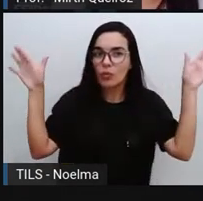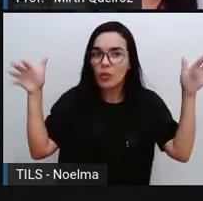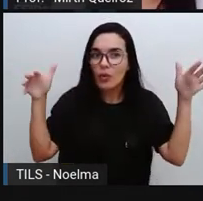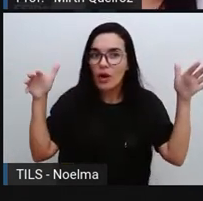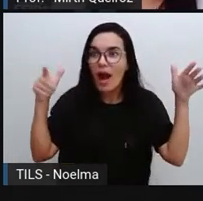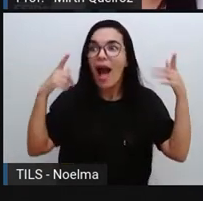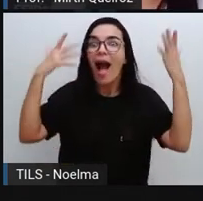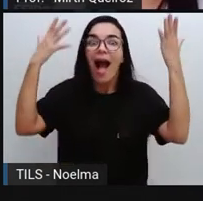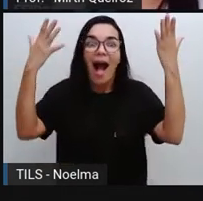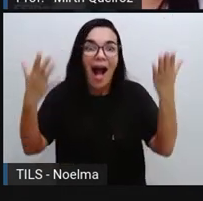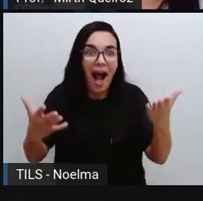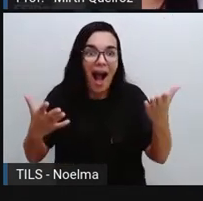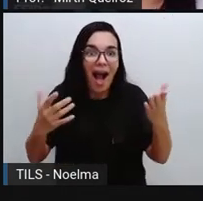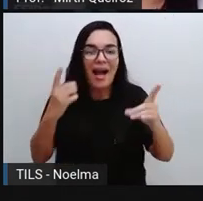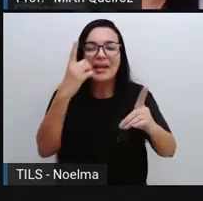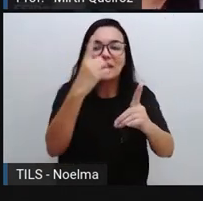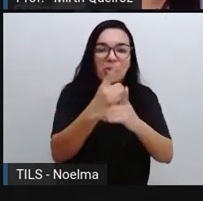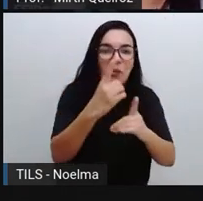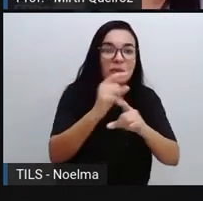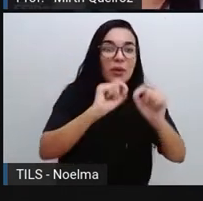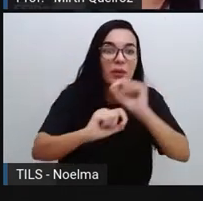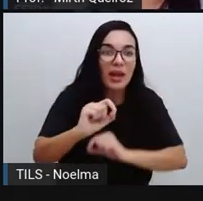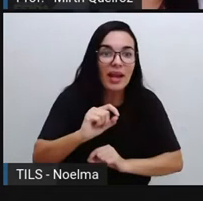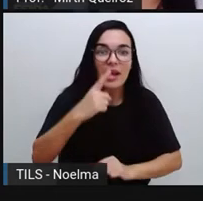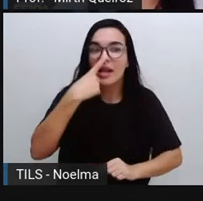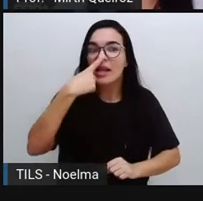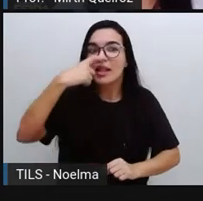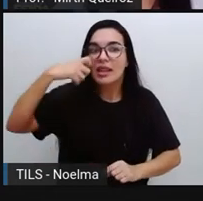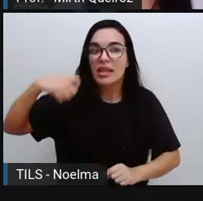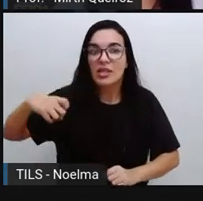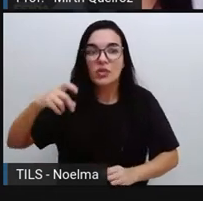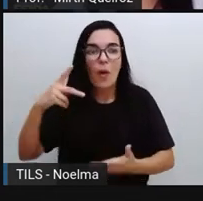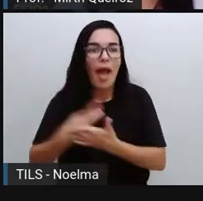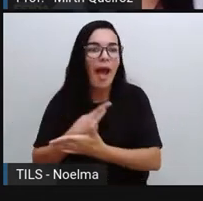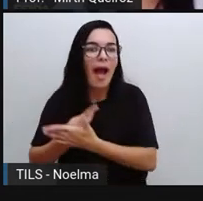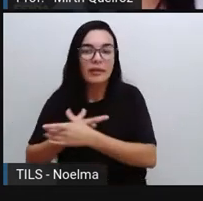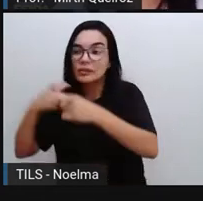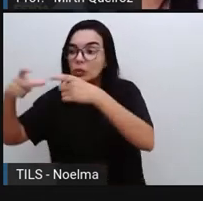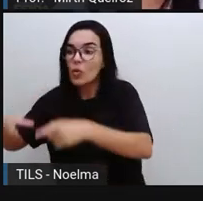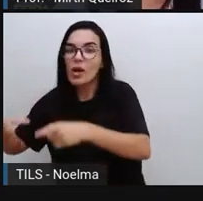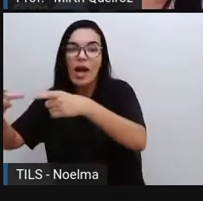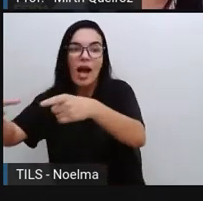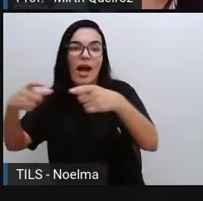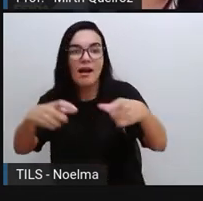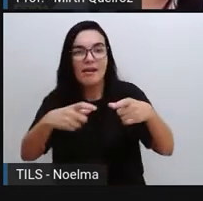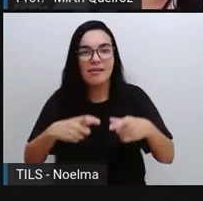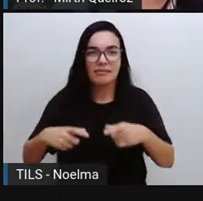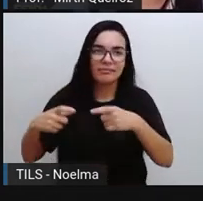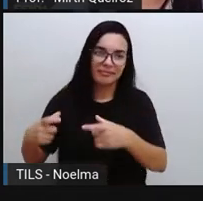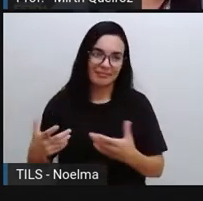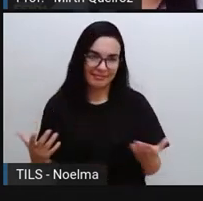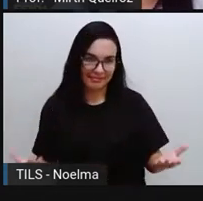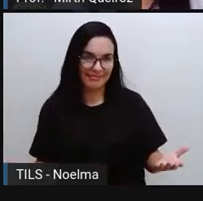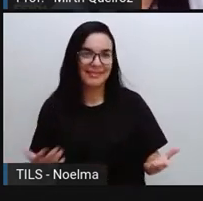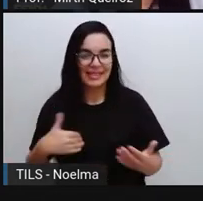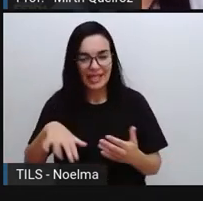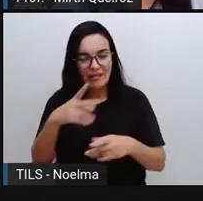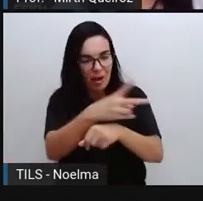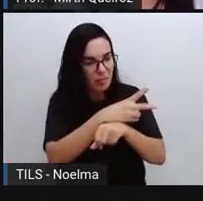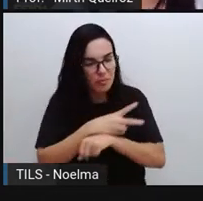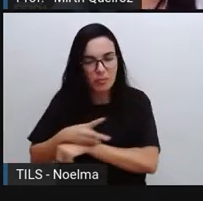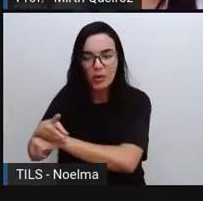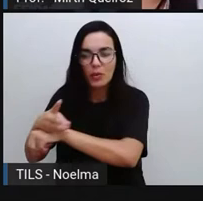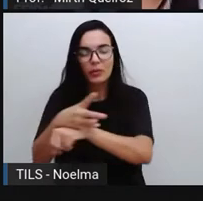locais onde se encontram os lixos clandestinos, uma vez que esses urubus, eles iriam sair à procura de